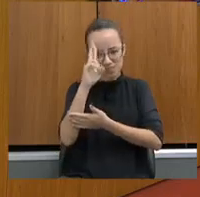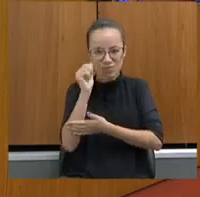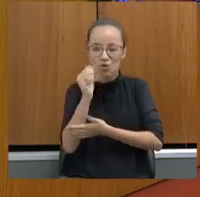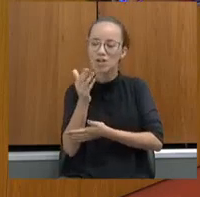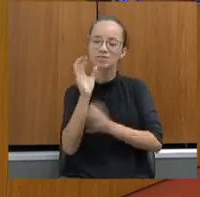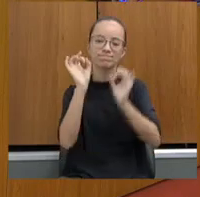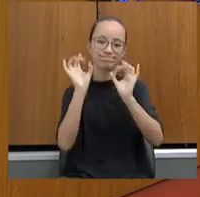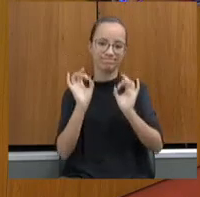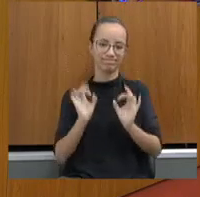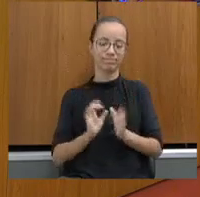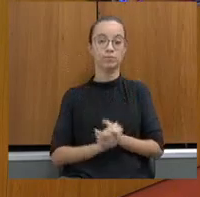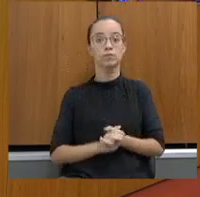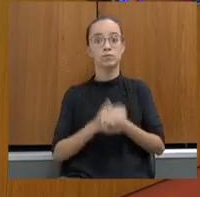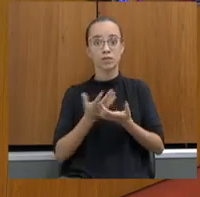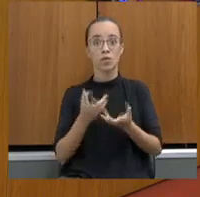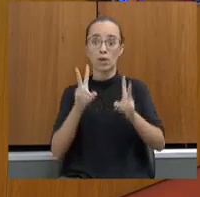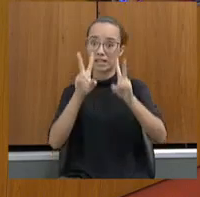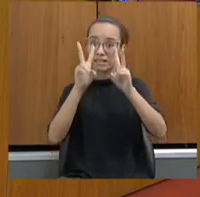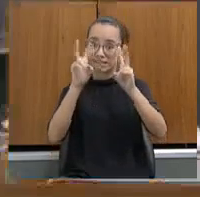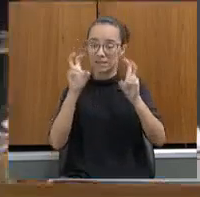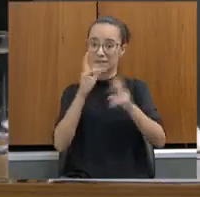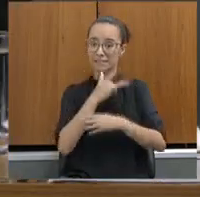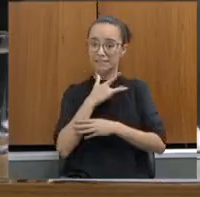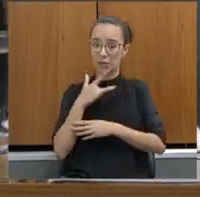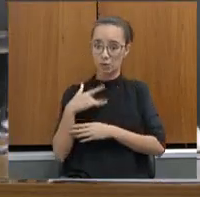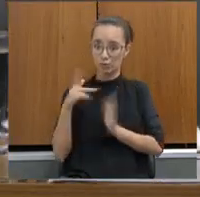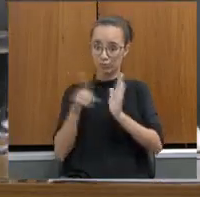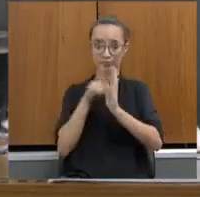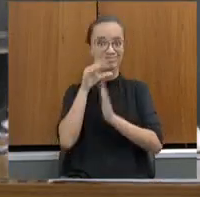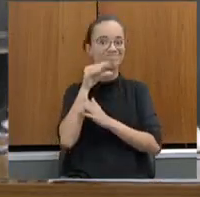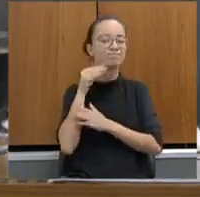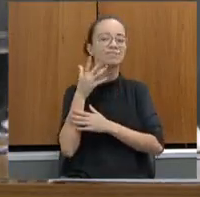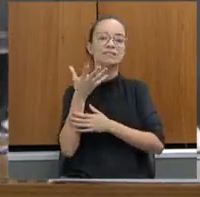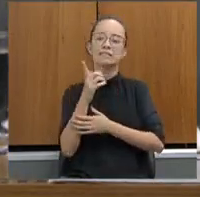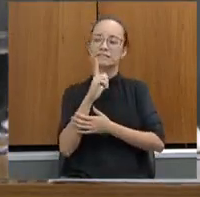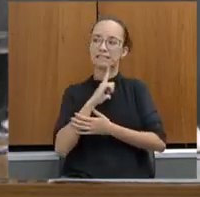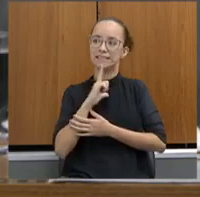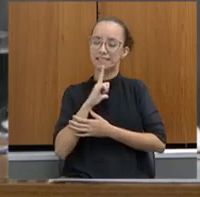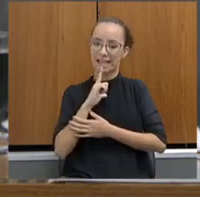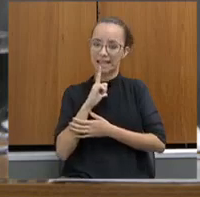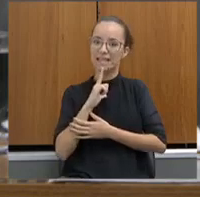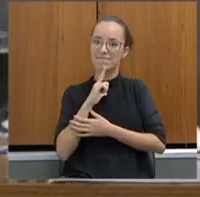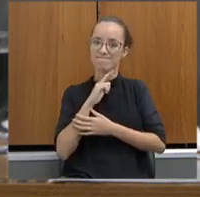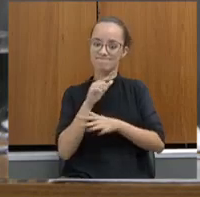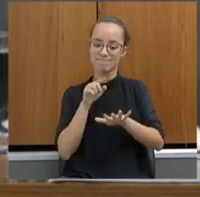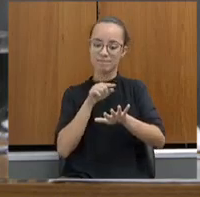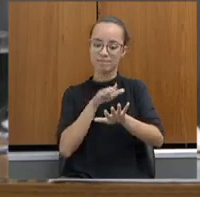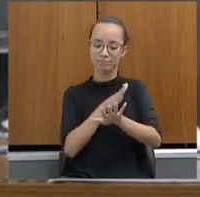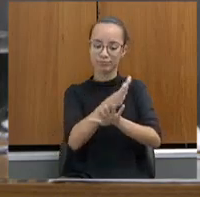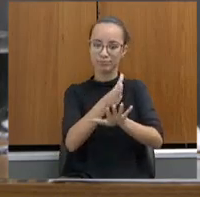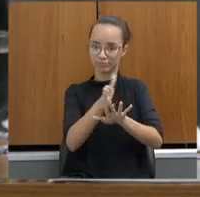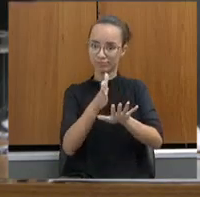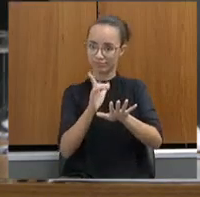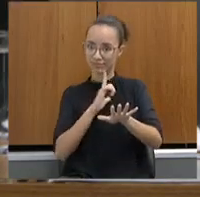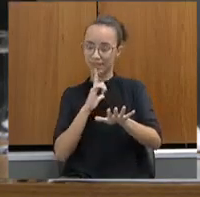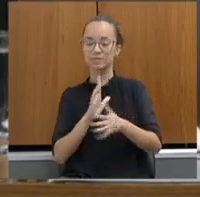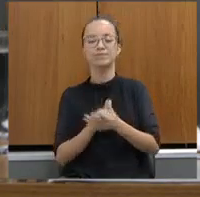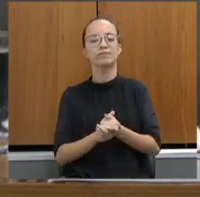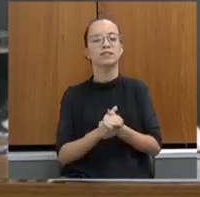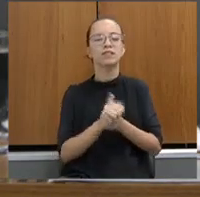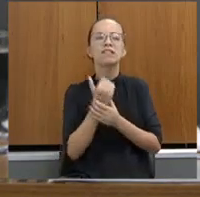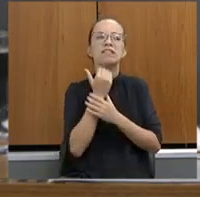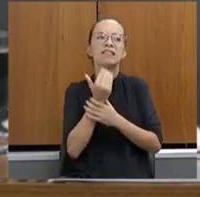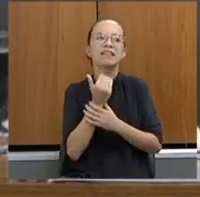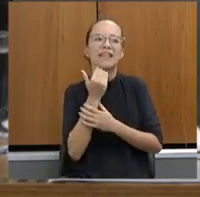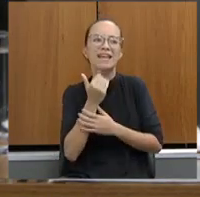Com relação à saúde do servidor, isso, a gente tem vários enfoques, na verdade. Eu acho que, primeiro, ninguém gosta de